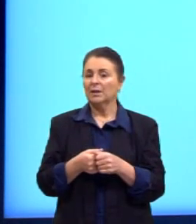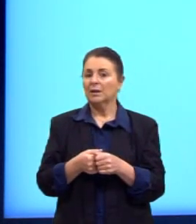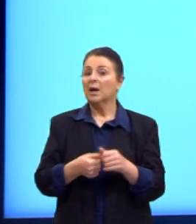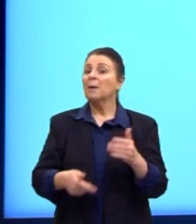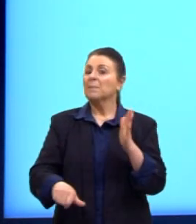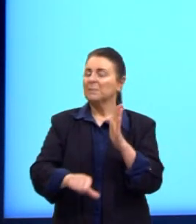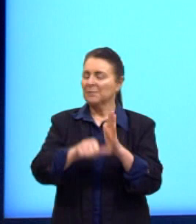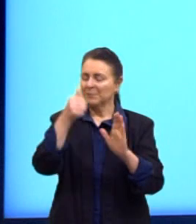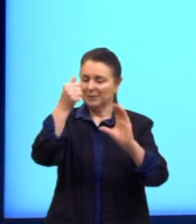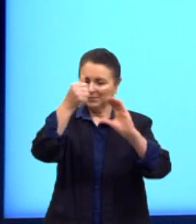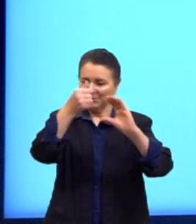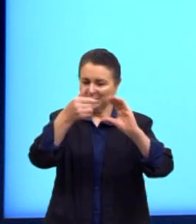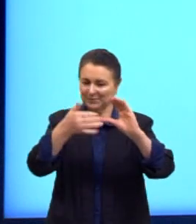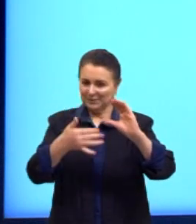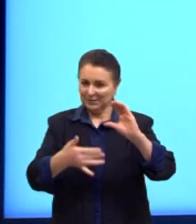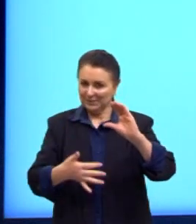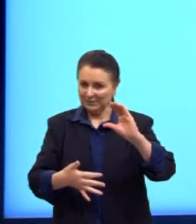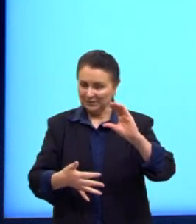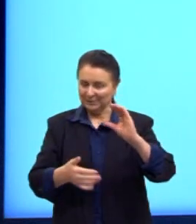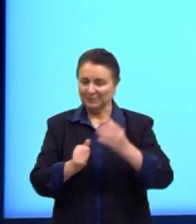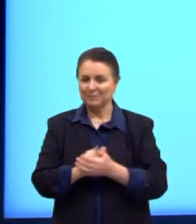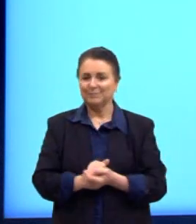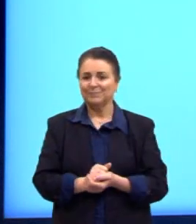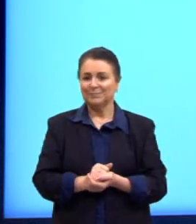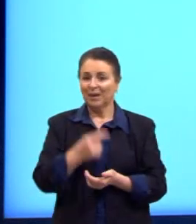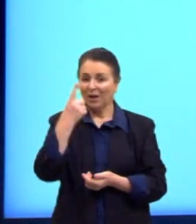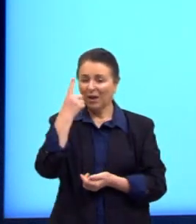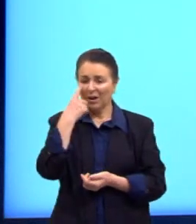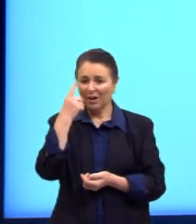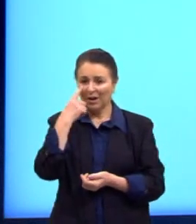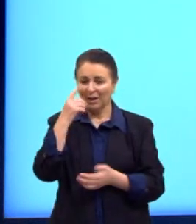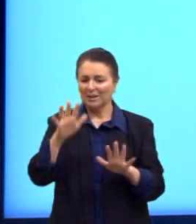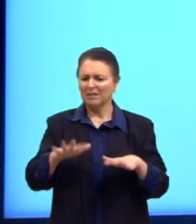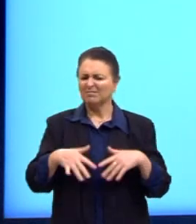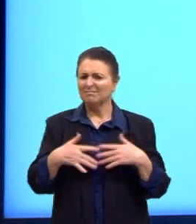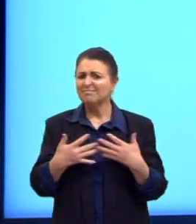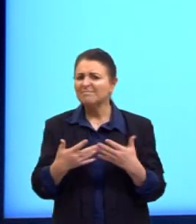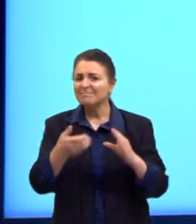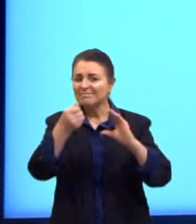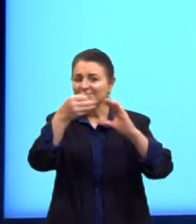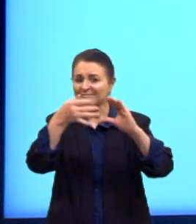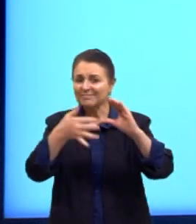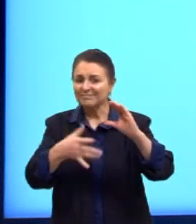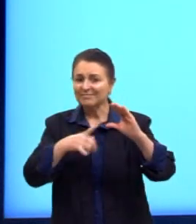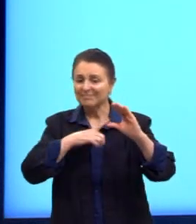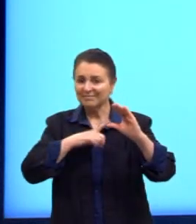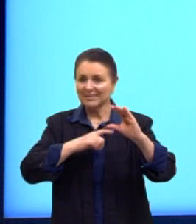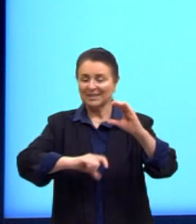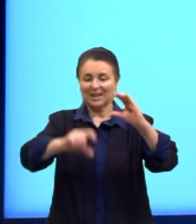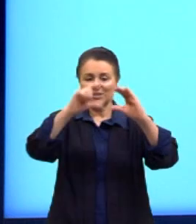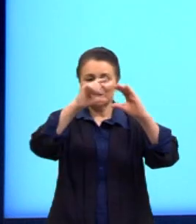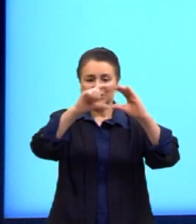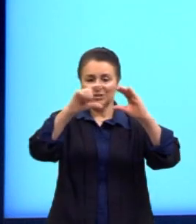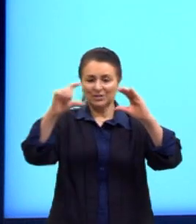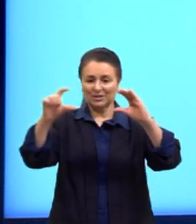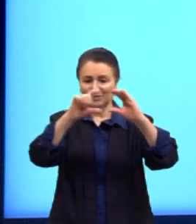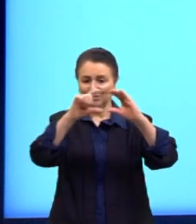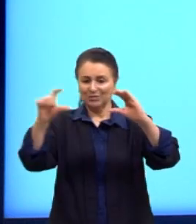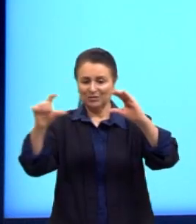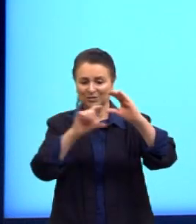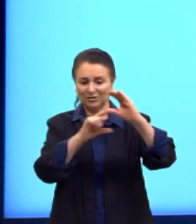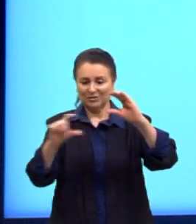características. Eu já tinha me esquecido. Olha aí, quais são as características que a gente vai ter na nossa tirinha?